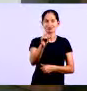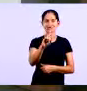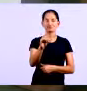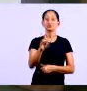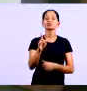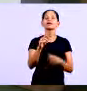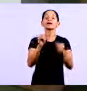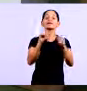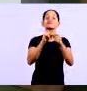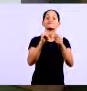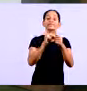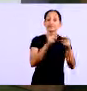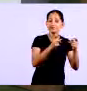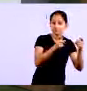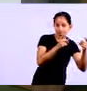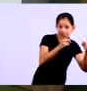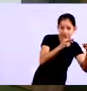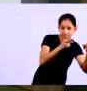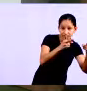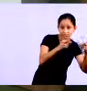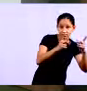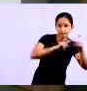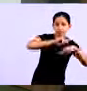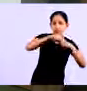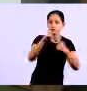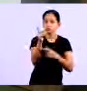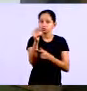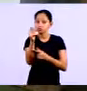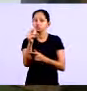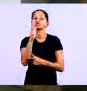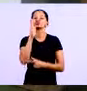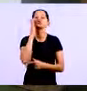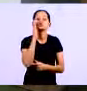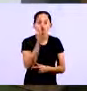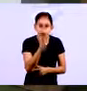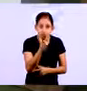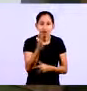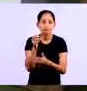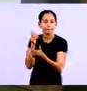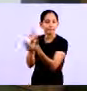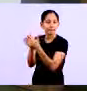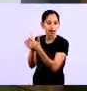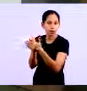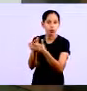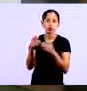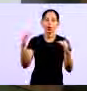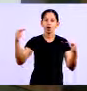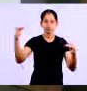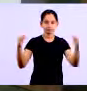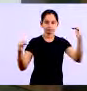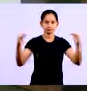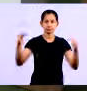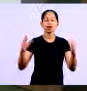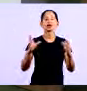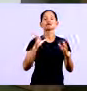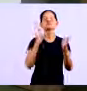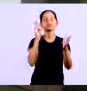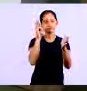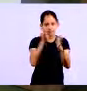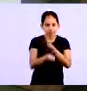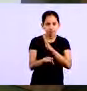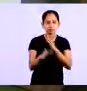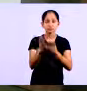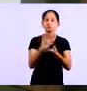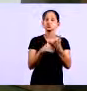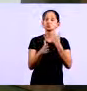lucro é quando você vende após você vender você apura você retira o custo da mercadoria aí vira o saldo total do saldo total você retira todas